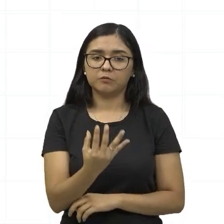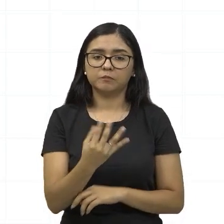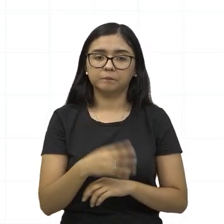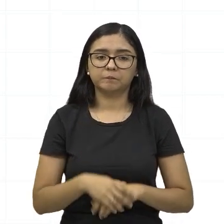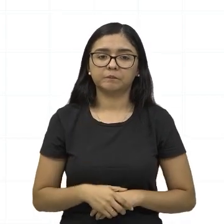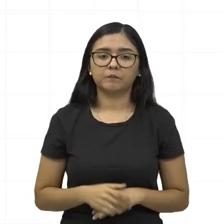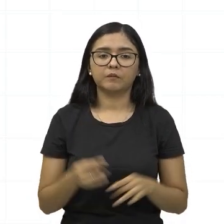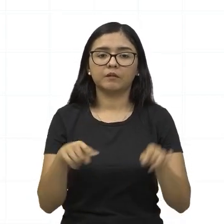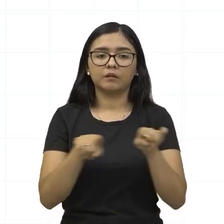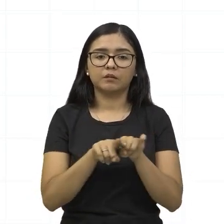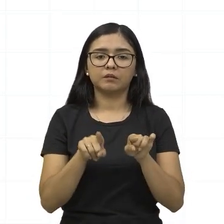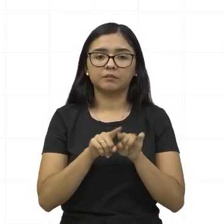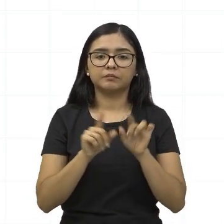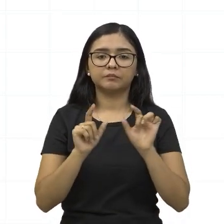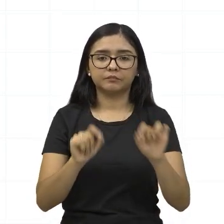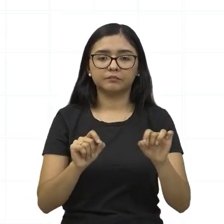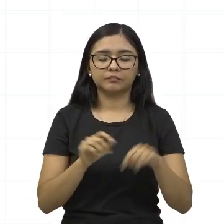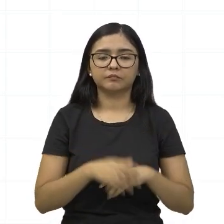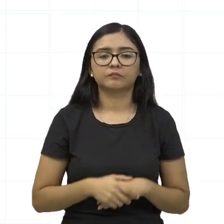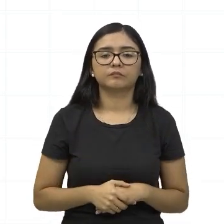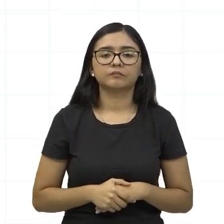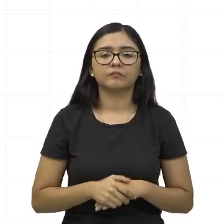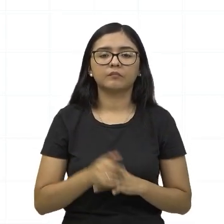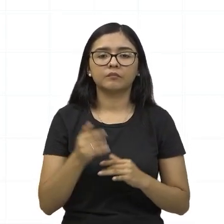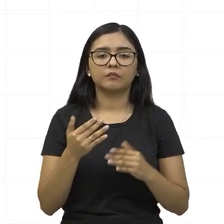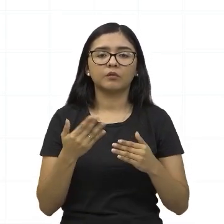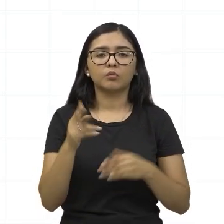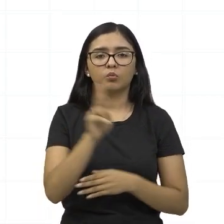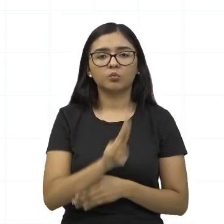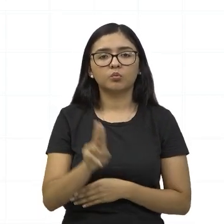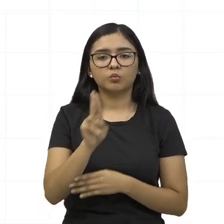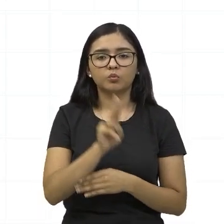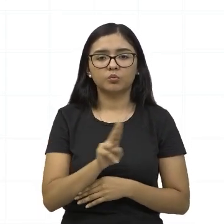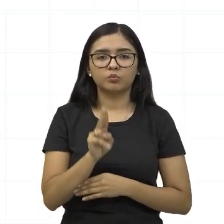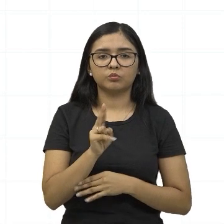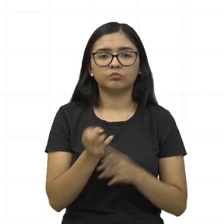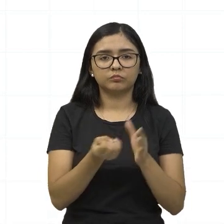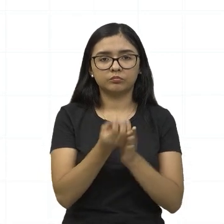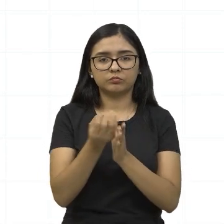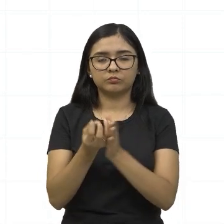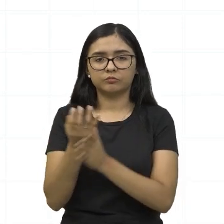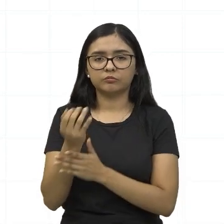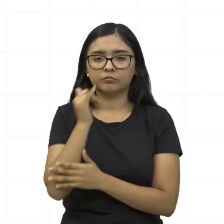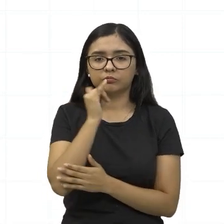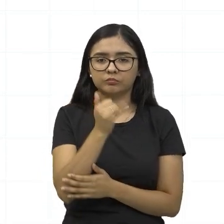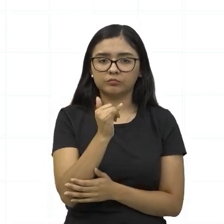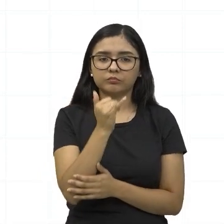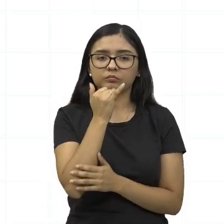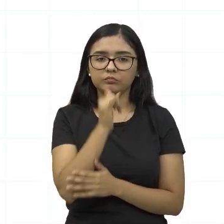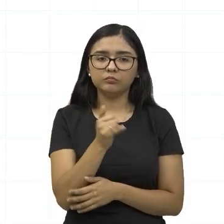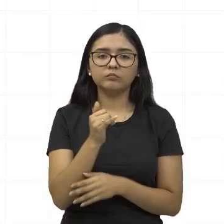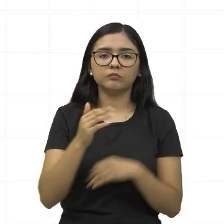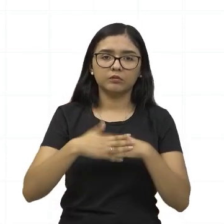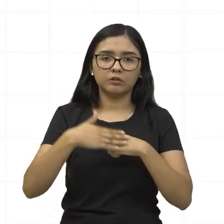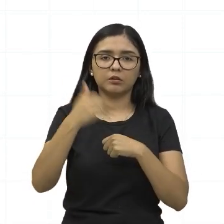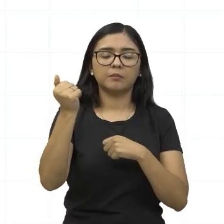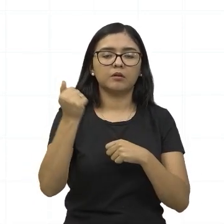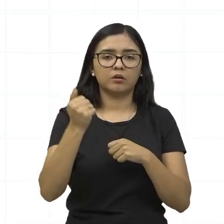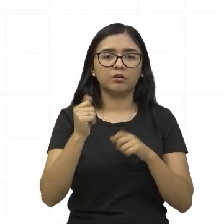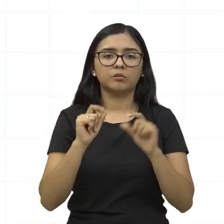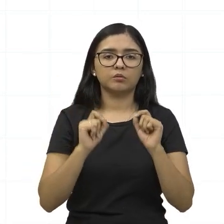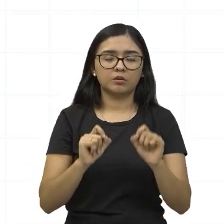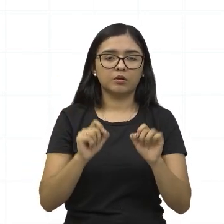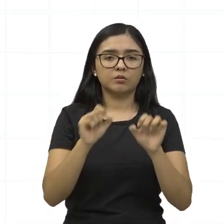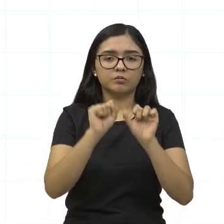A gente tem um balanceamento no uso das fontes geradoras de energia, o que aumenta a eficiência do sistema